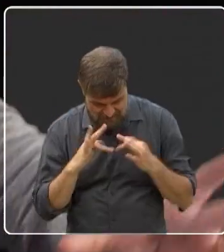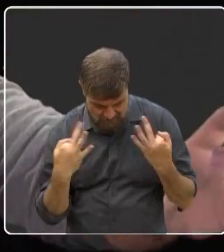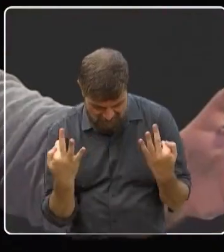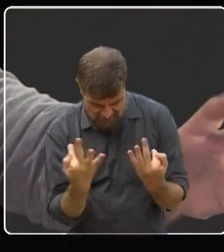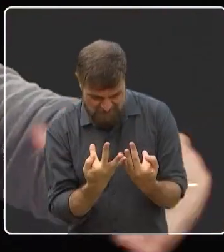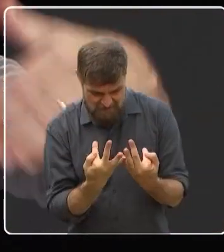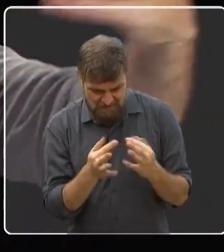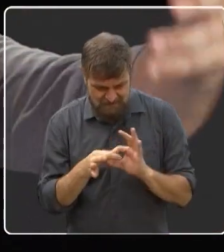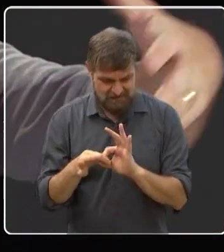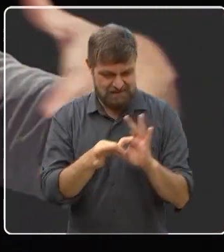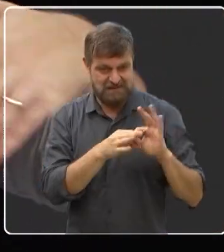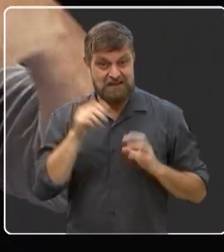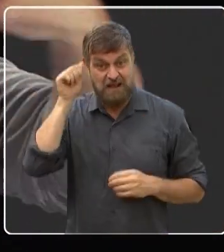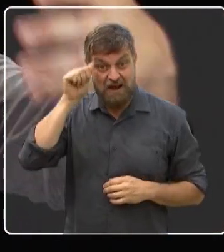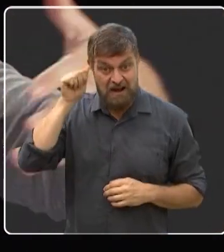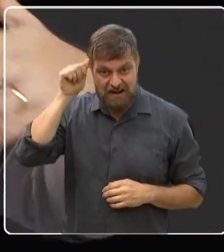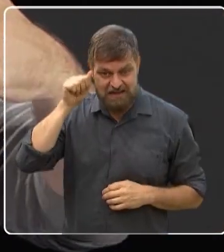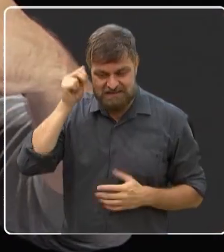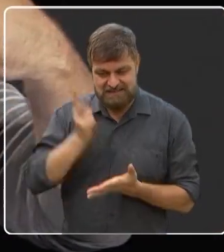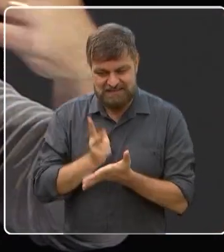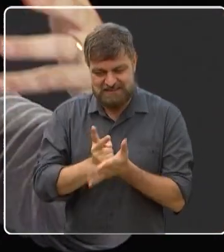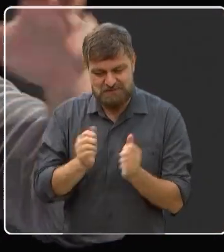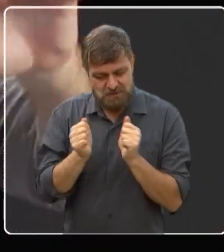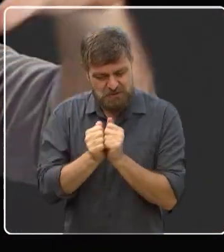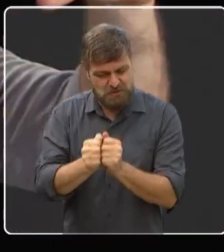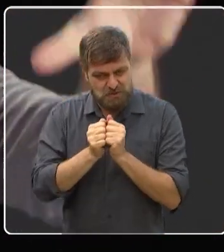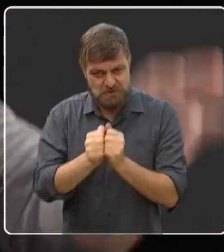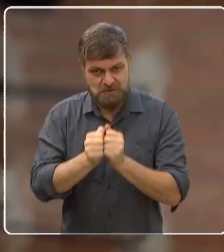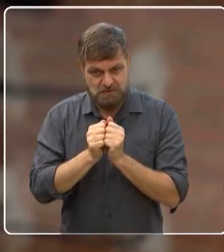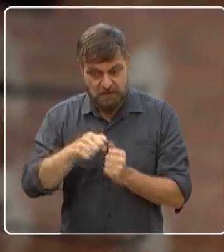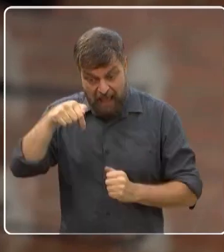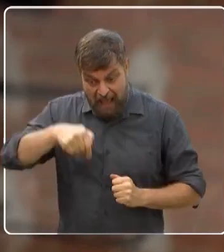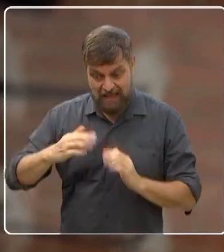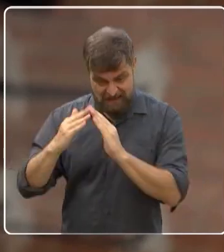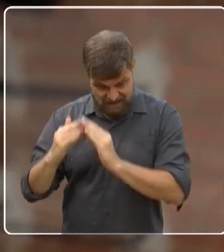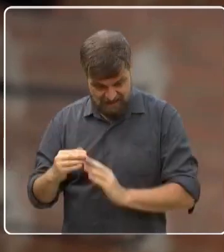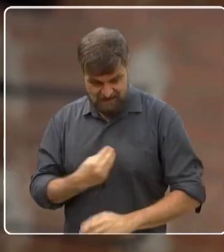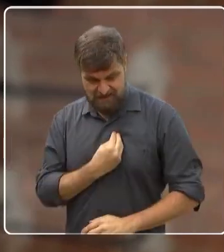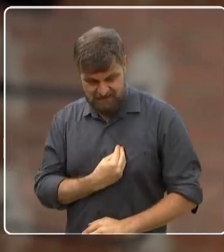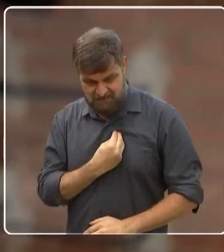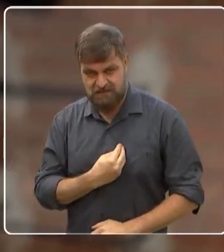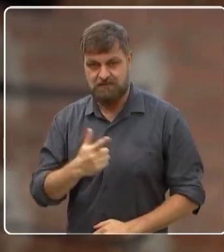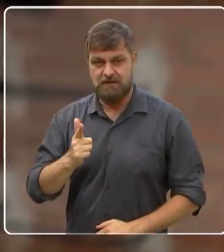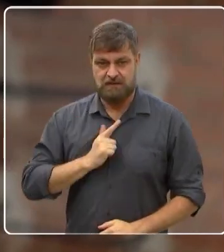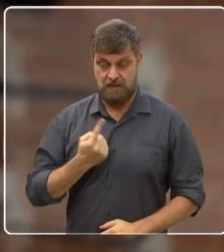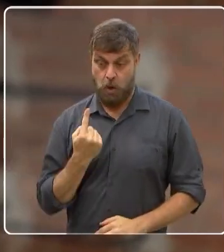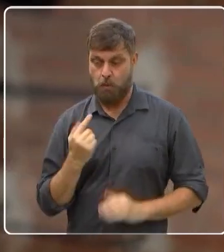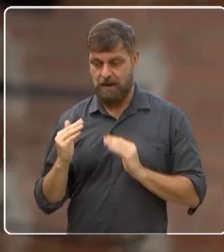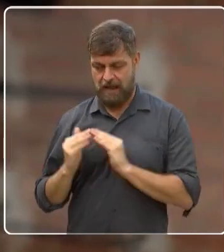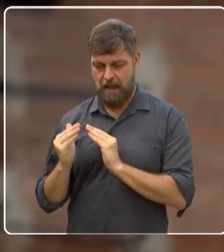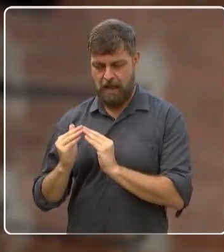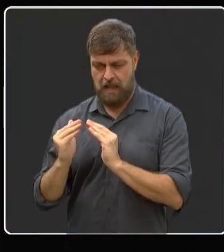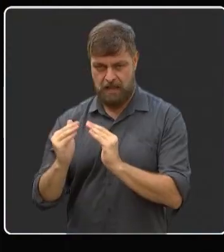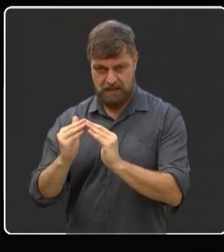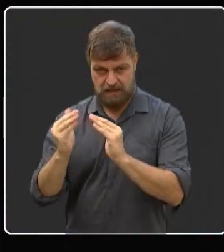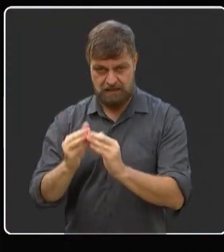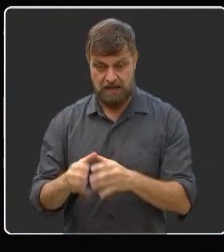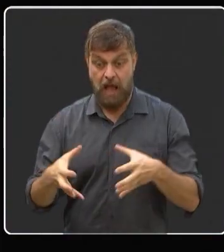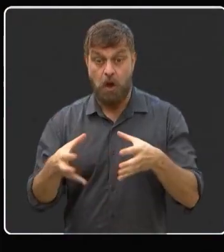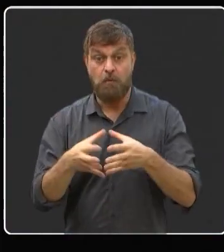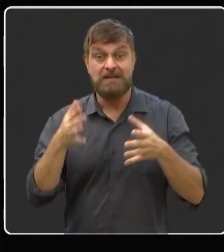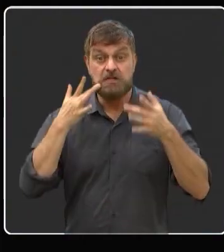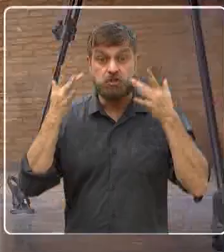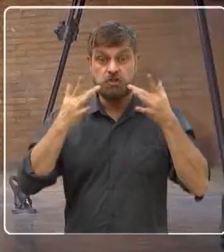né? Que os artistas, os atores, as atrizes, eles têm moradia aqui? Isso. Nós temos uma moradia que a Cia Santa